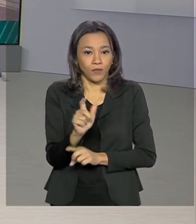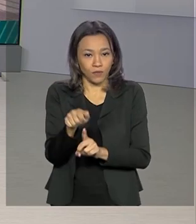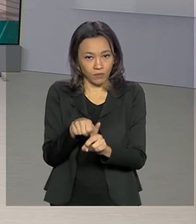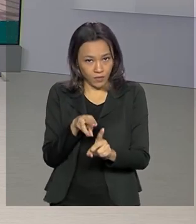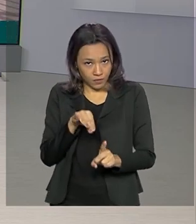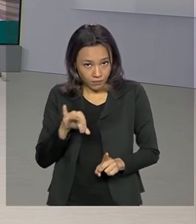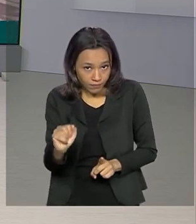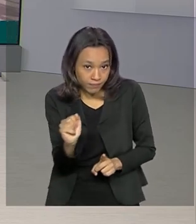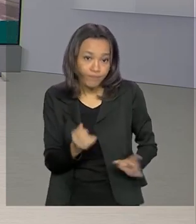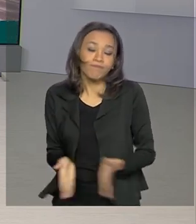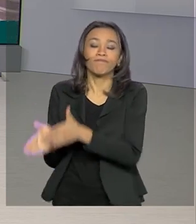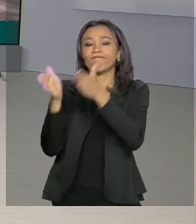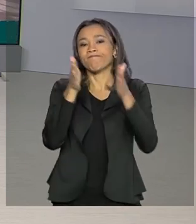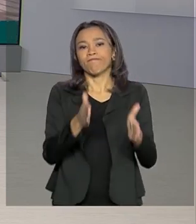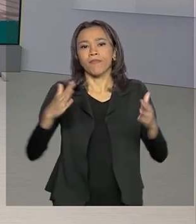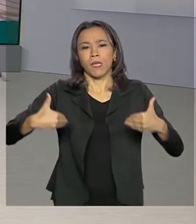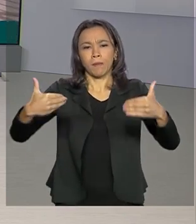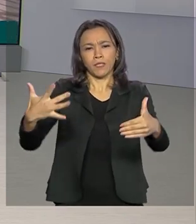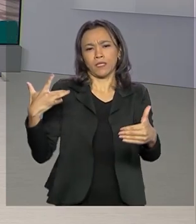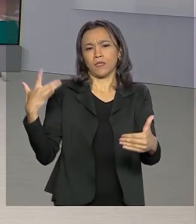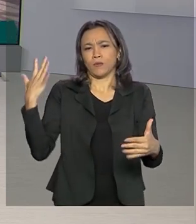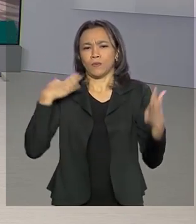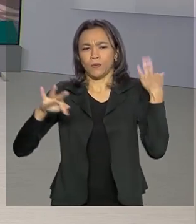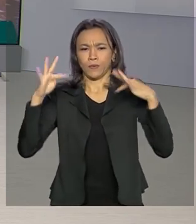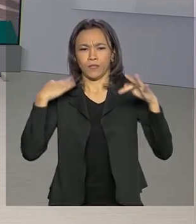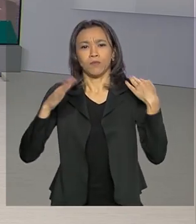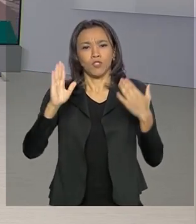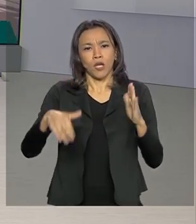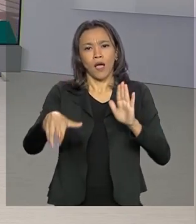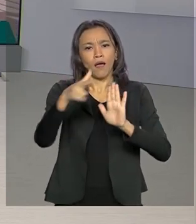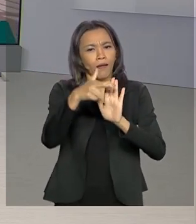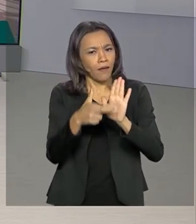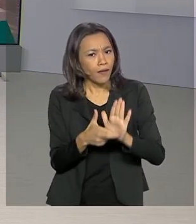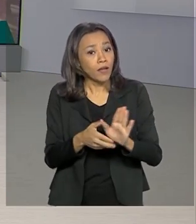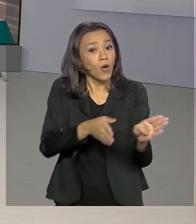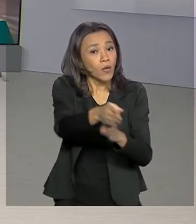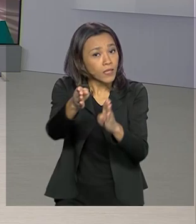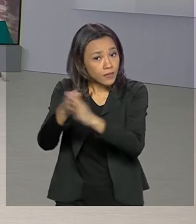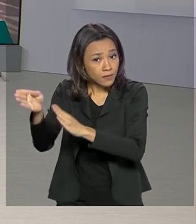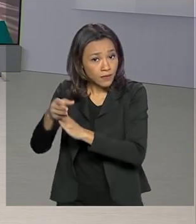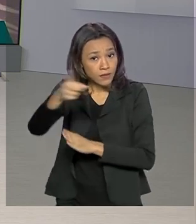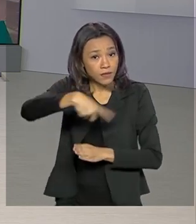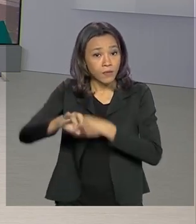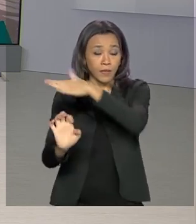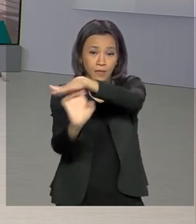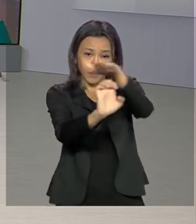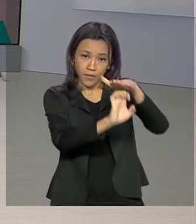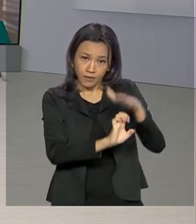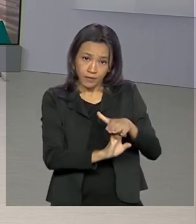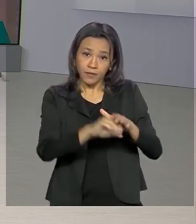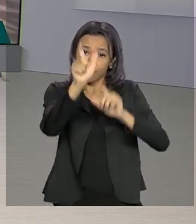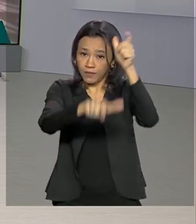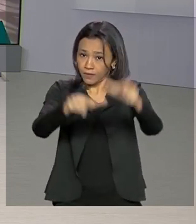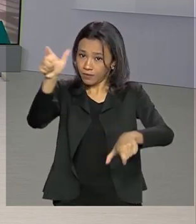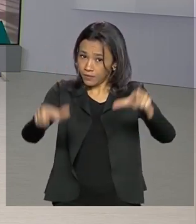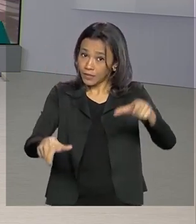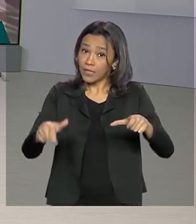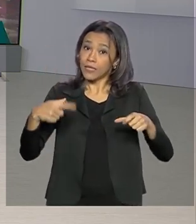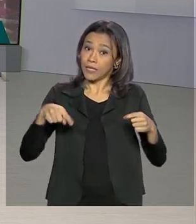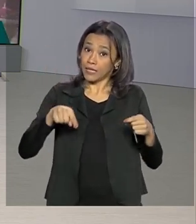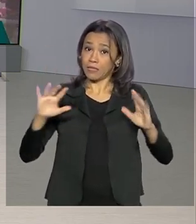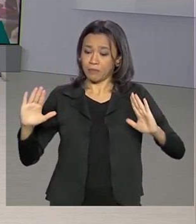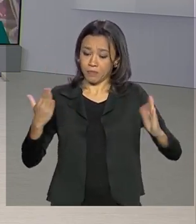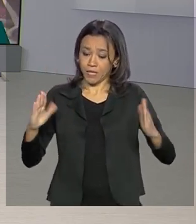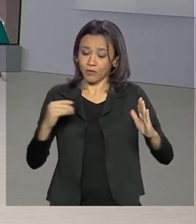O Ministério do Turismo anunciou medidas para auxiliar empresas e trabalhadores do setor. E em tempos de isolamento, o